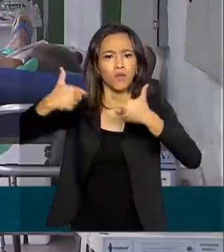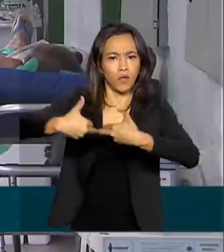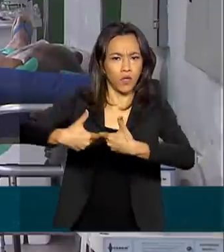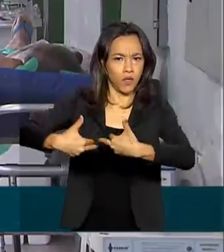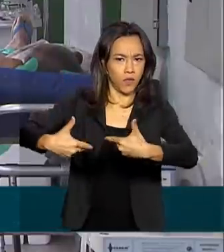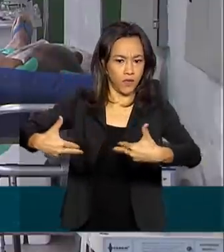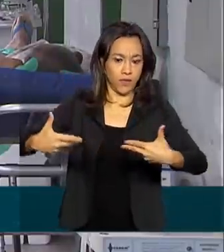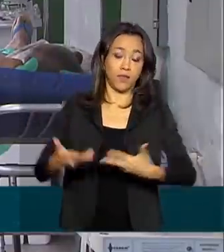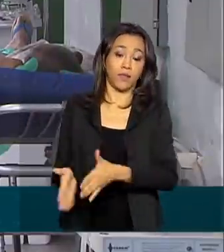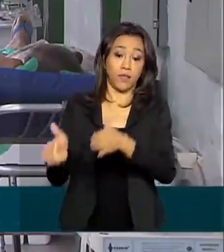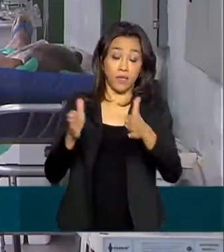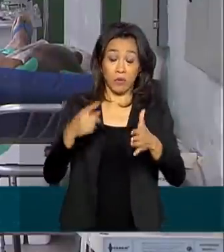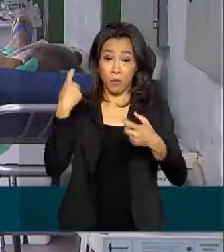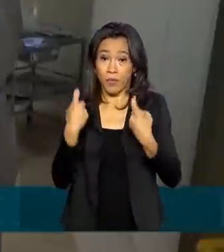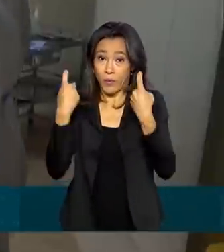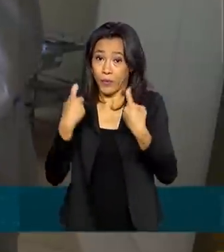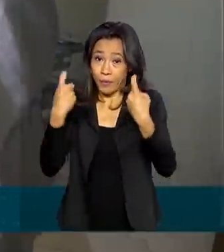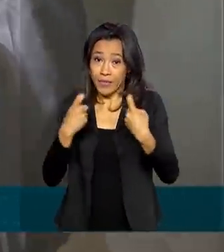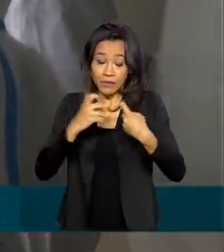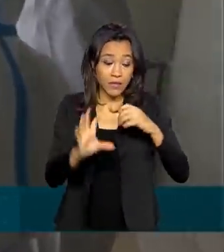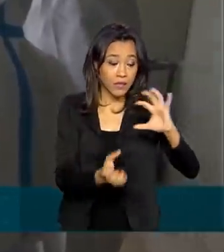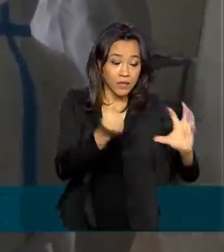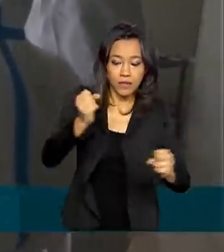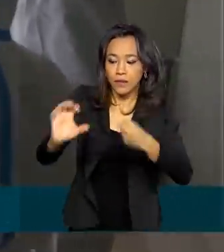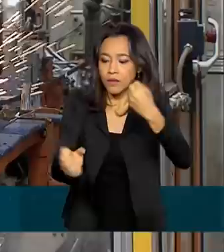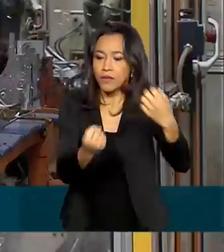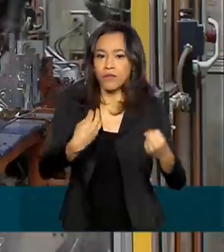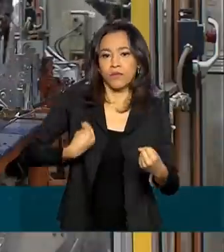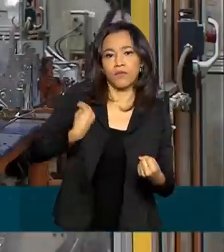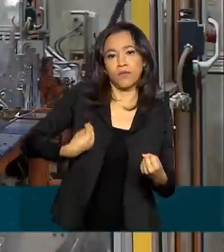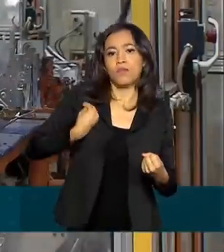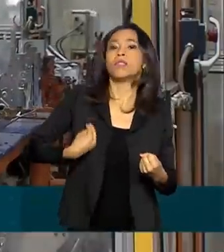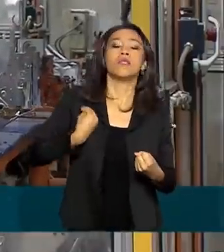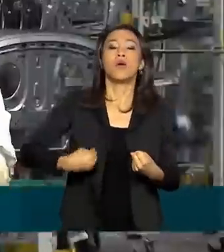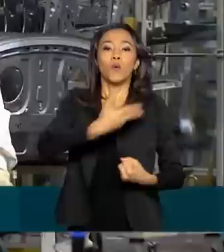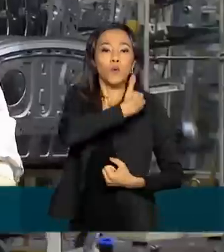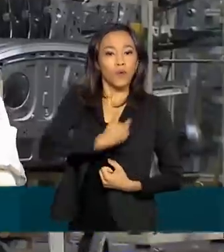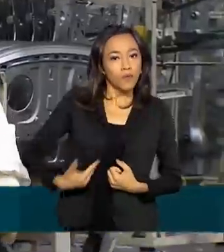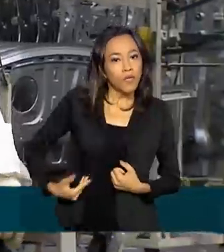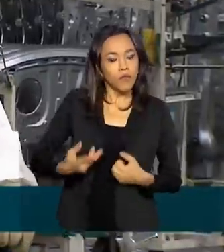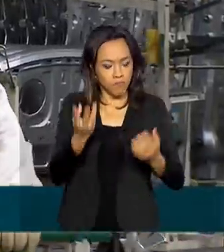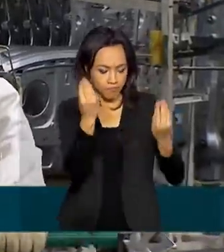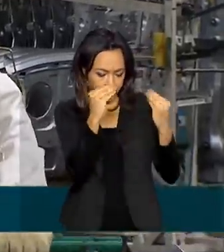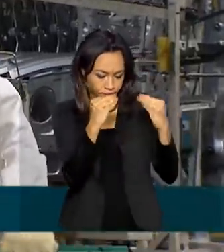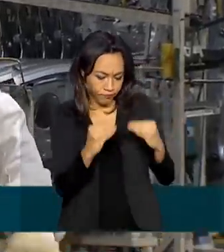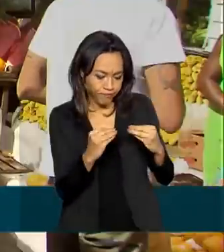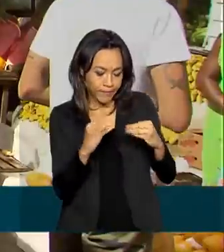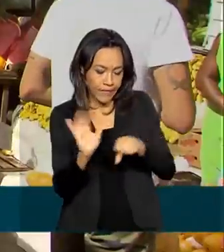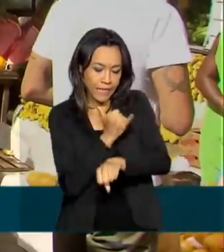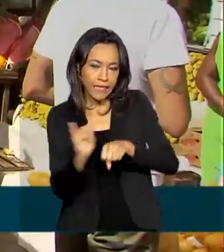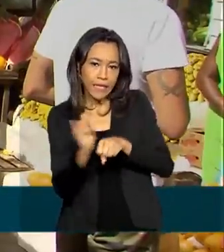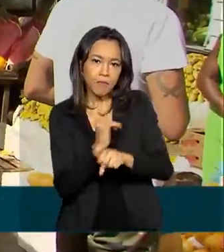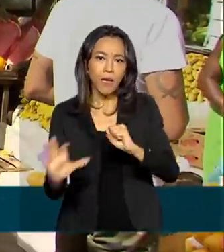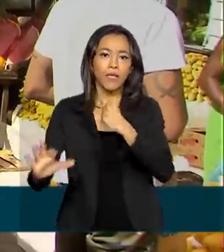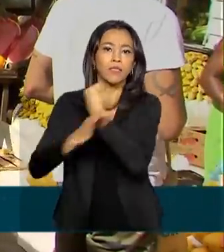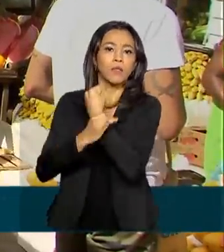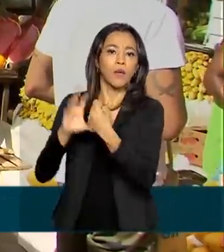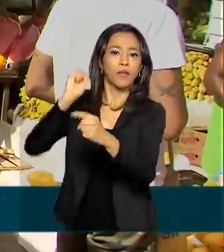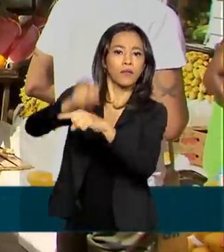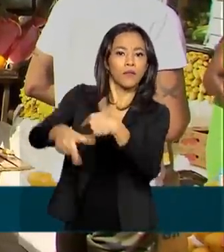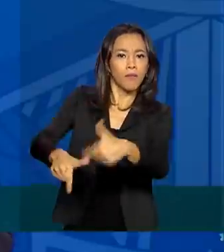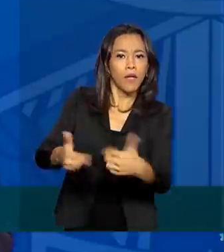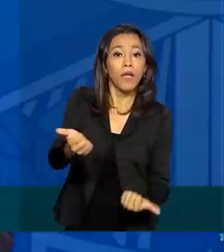Ao lado da preocupação de salvar vidas, o governo priorizou também medidas para garantir empregos e auxiliar os mais